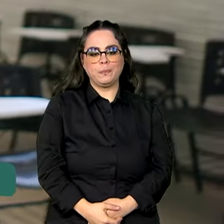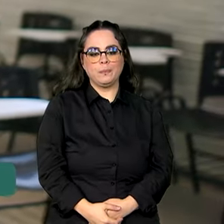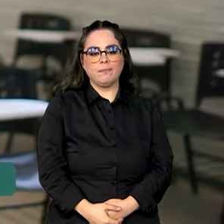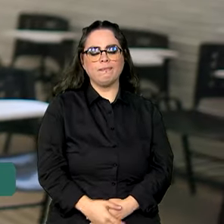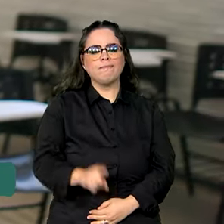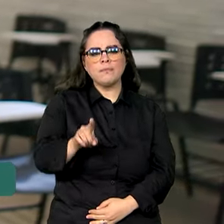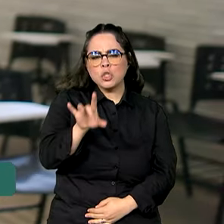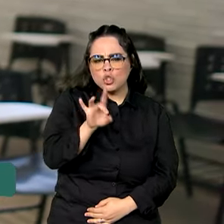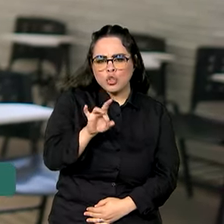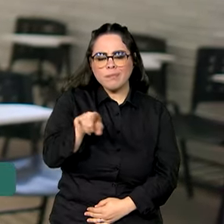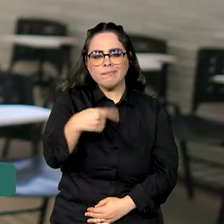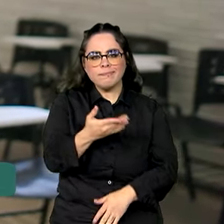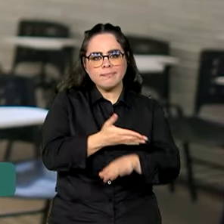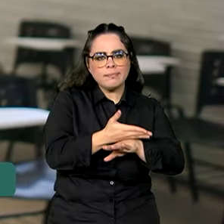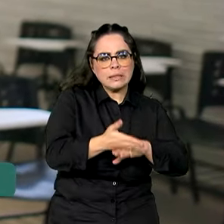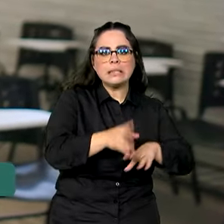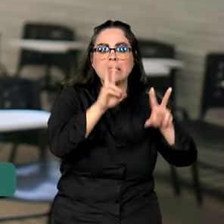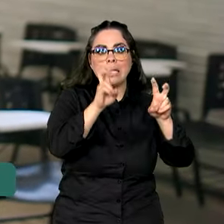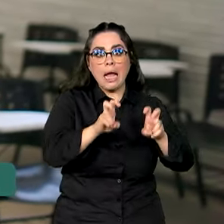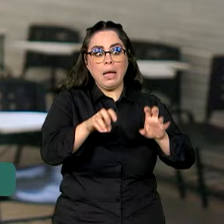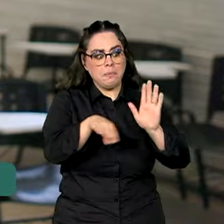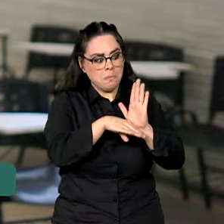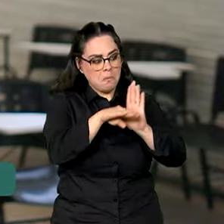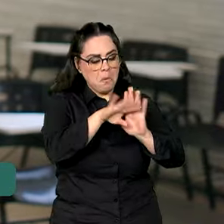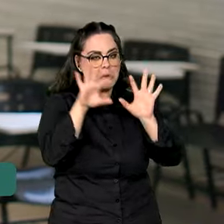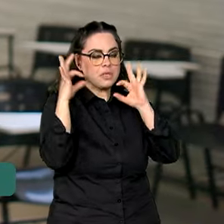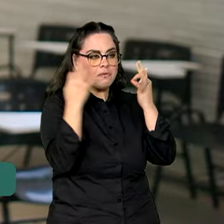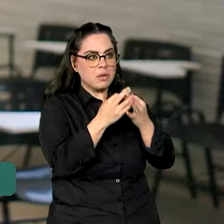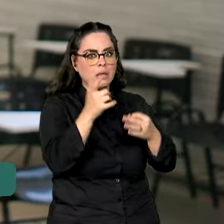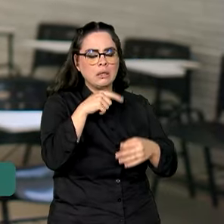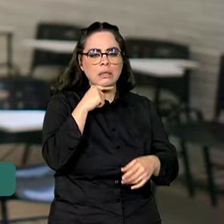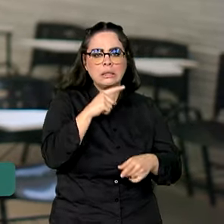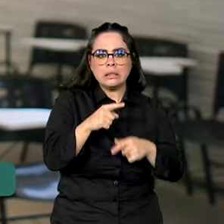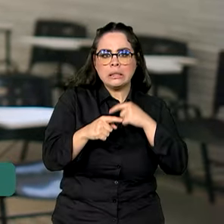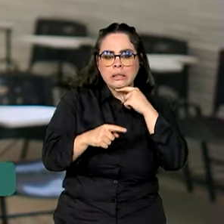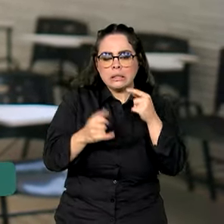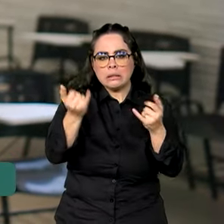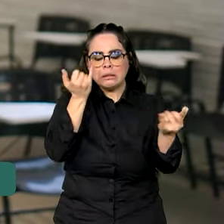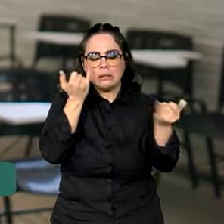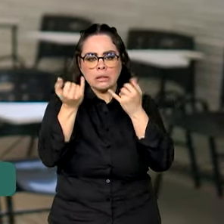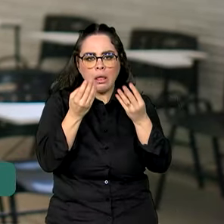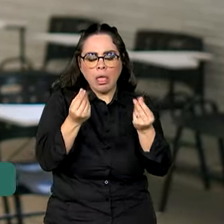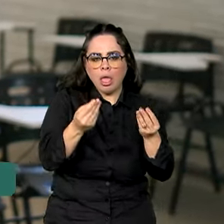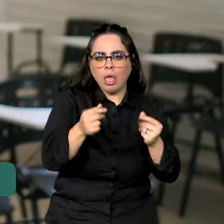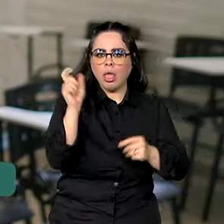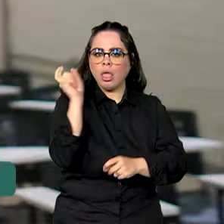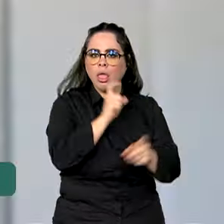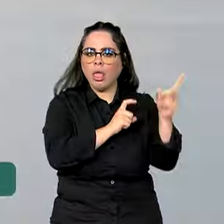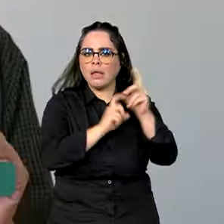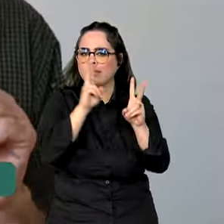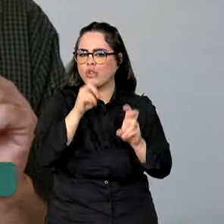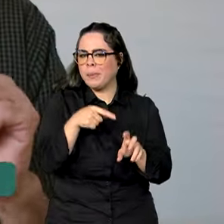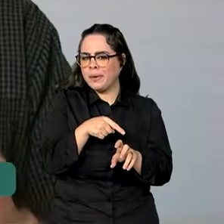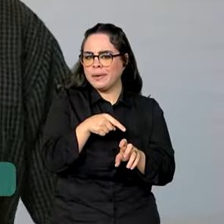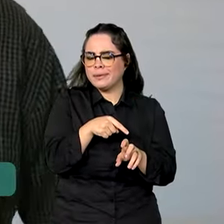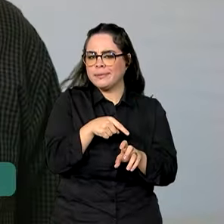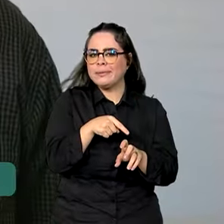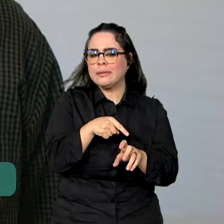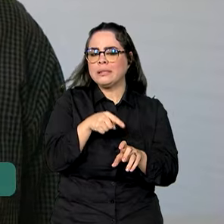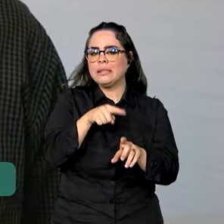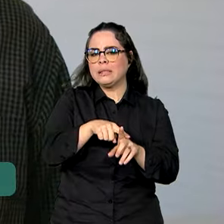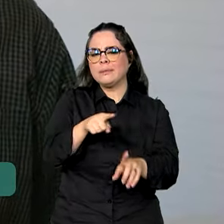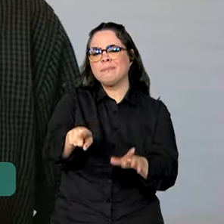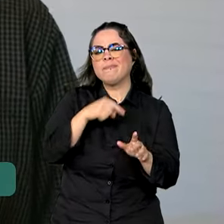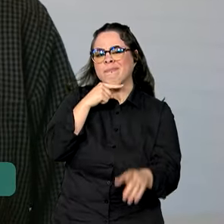Mas é só a gente começar a falar sobre o programa que não demora muito para aparecer informações falsas sobre ele. E logo